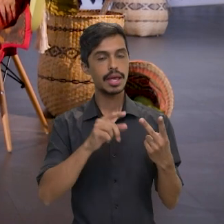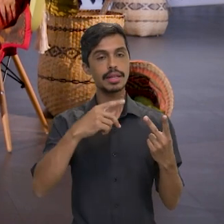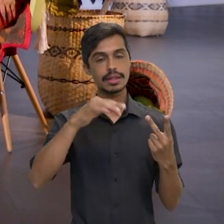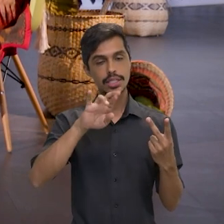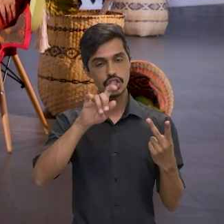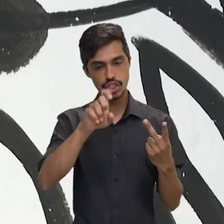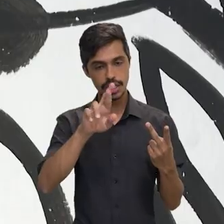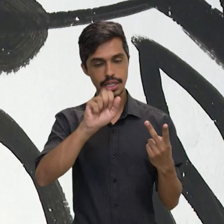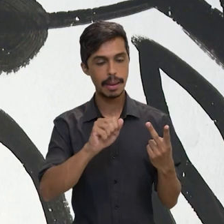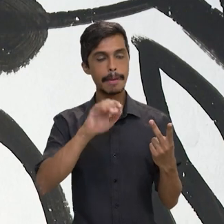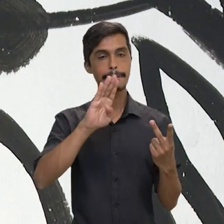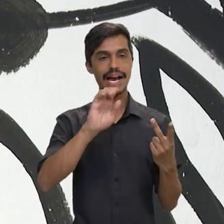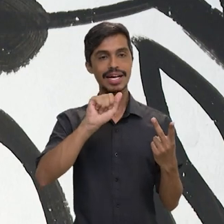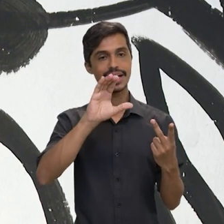-Bacajá.